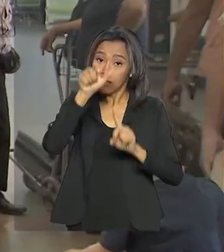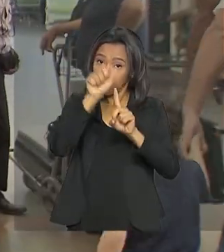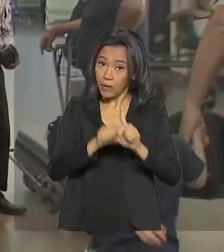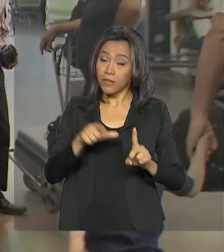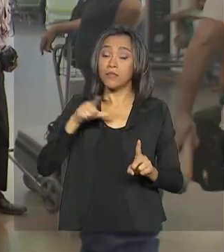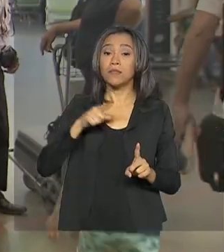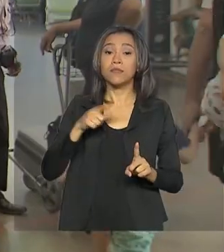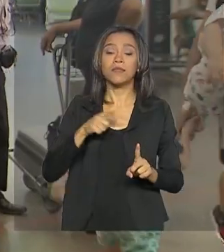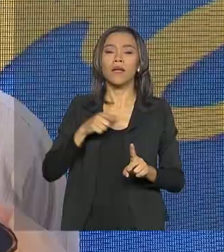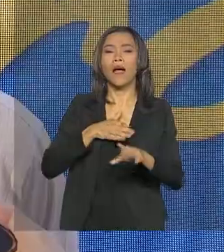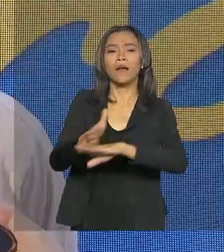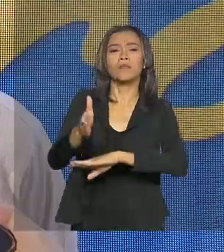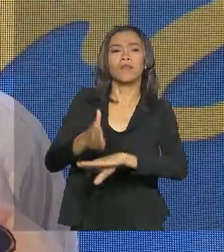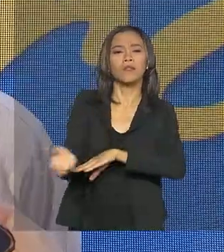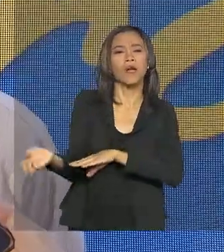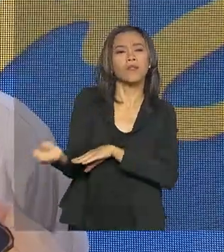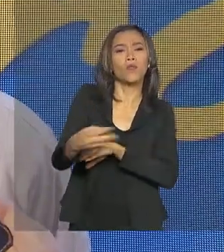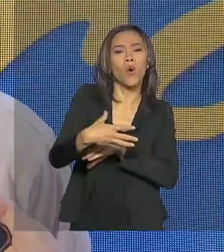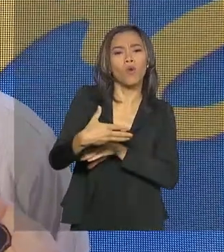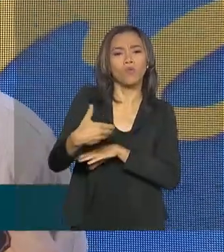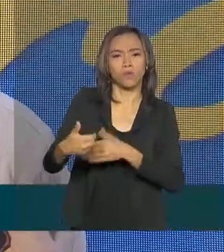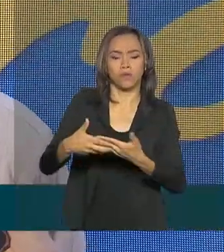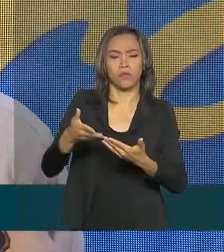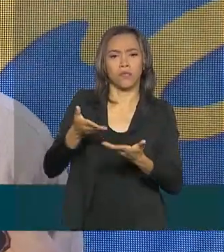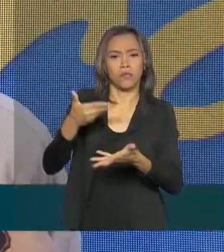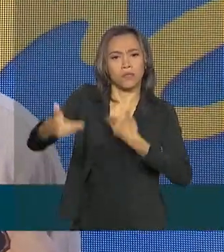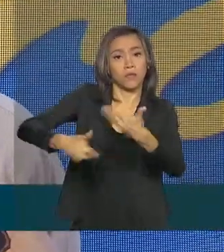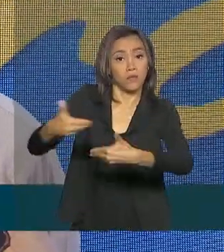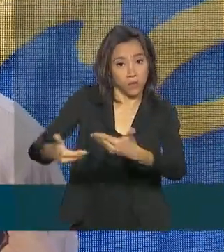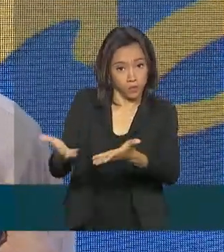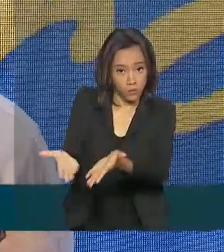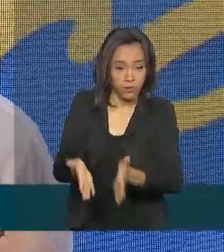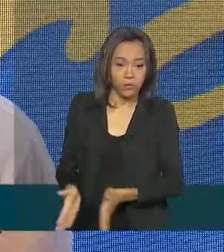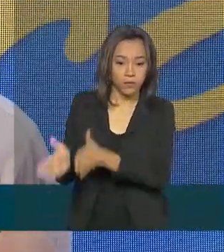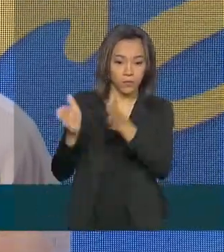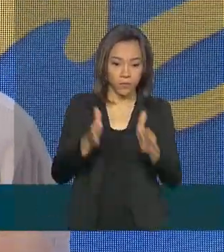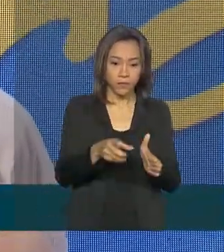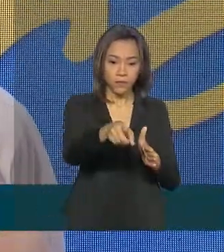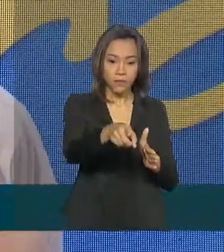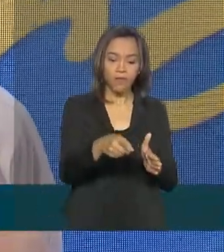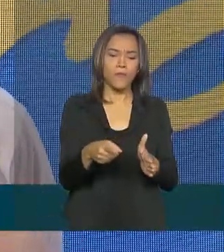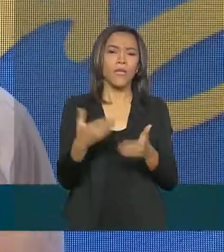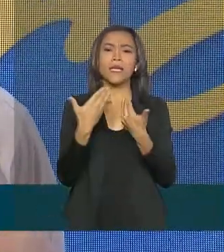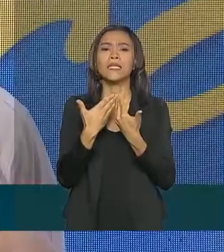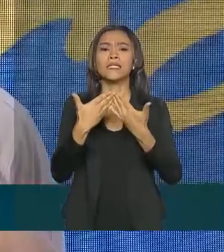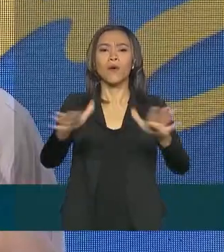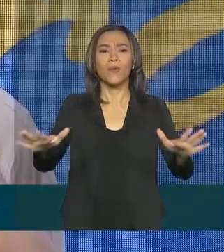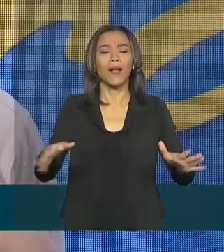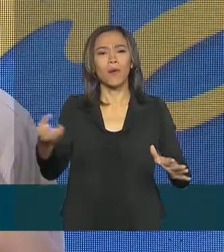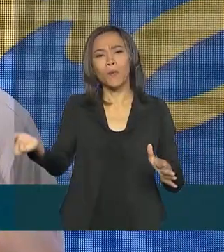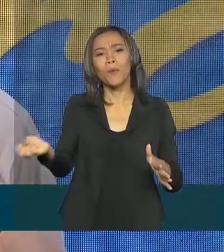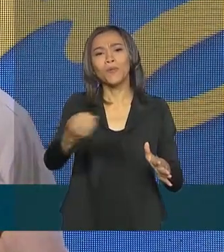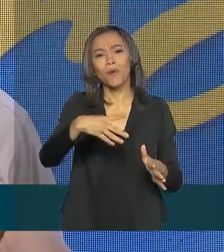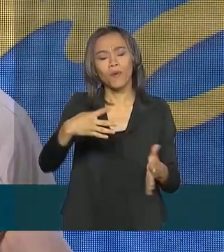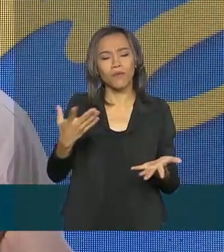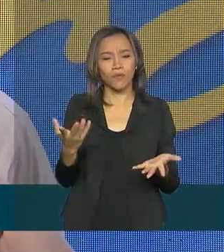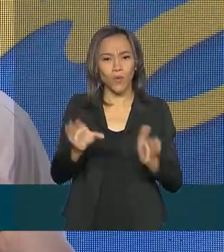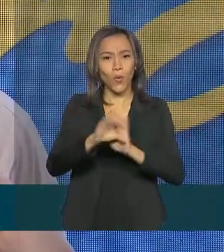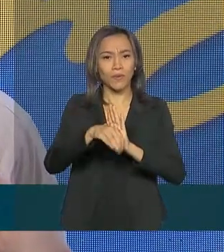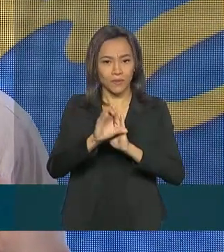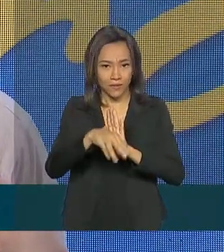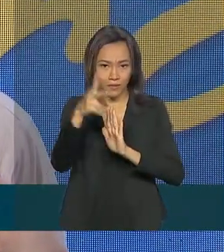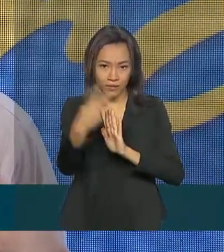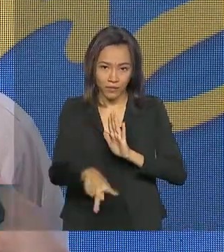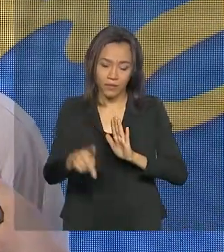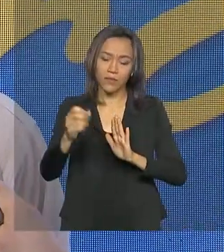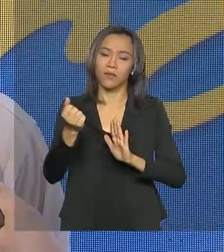a novos serviços. Inaugurar um novo conceito aqui no Brasil, e eu acredito que na América Latina, que